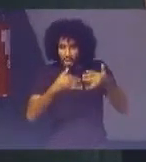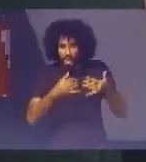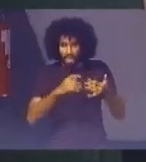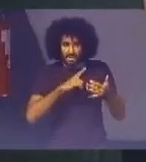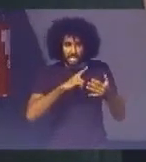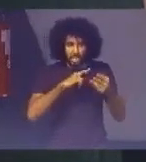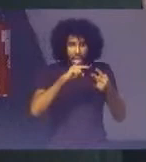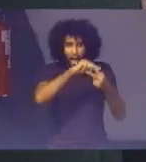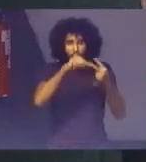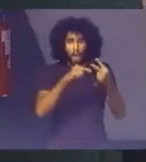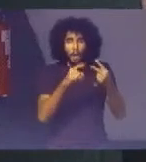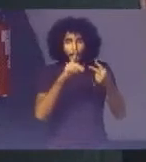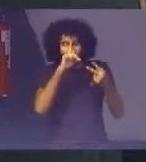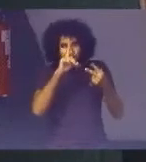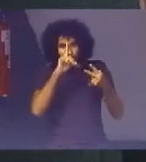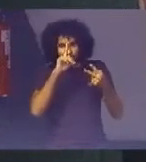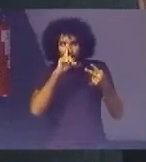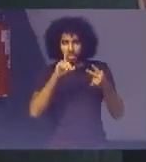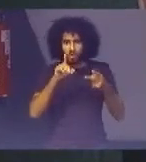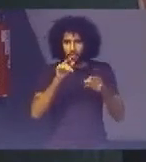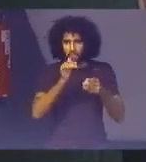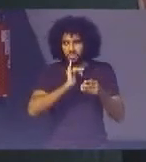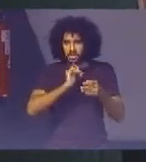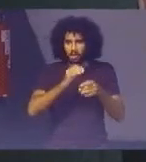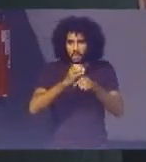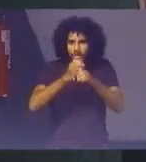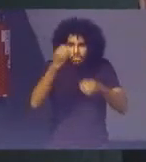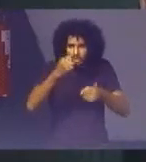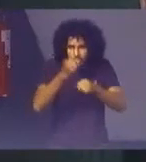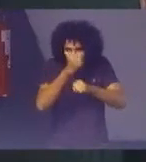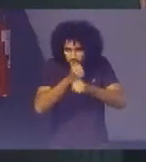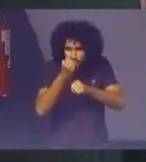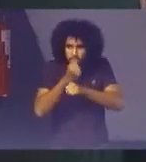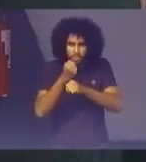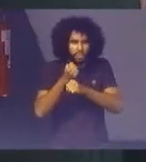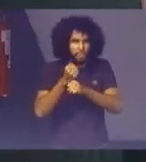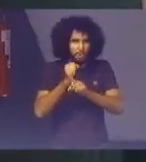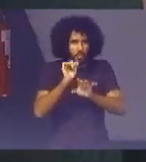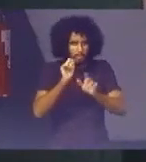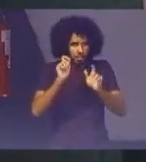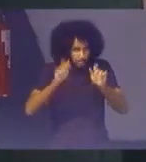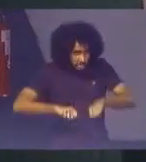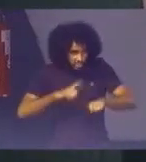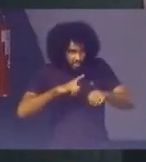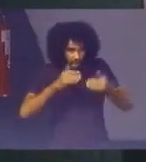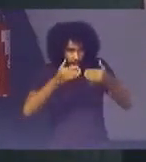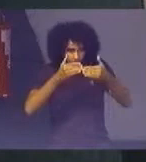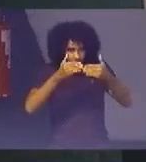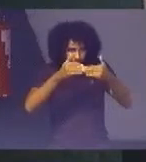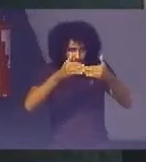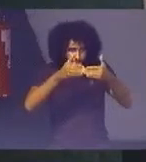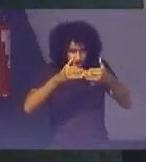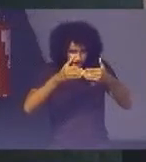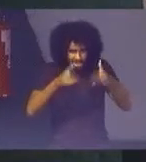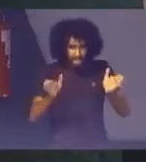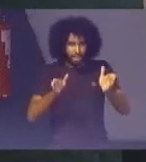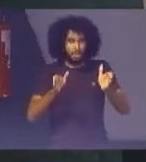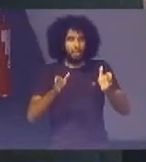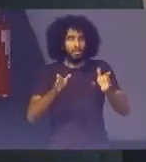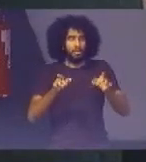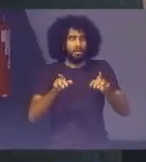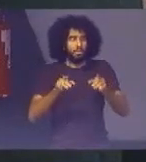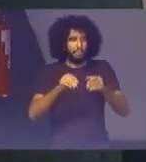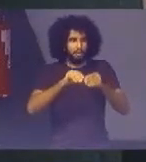grau de risco De engenharia Possibilidade De rompimento E O outro